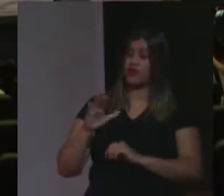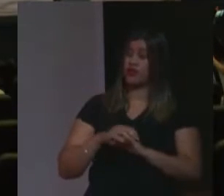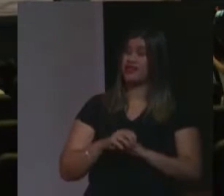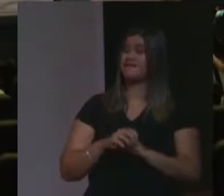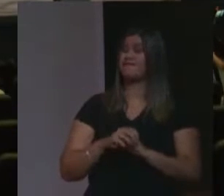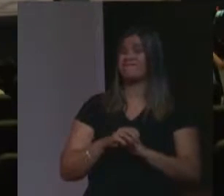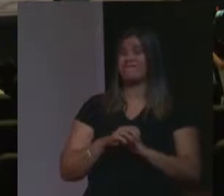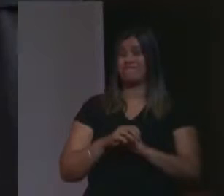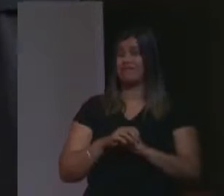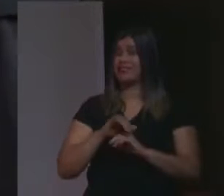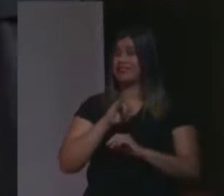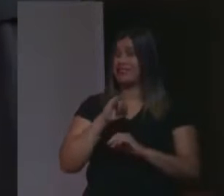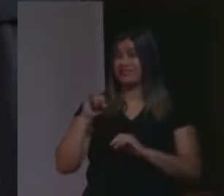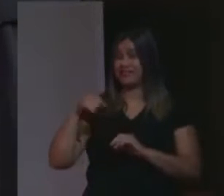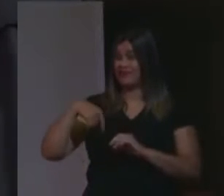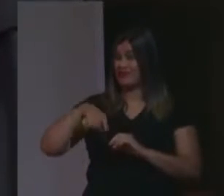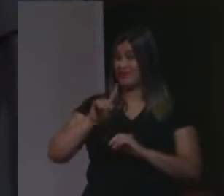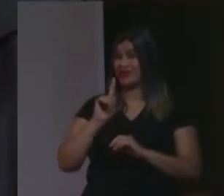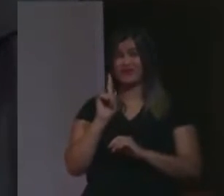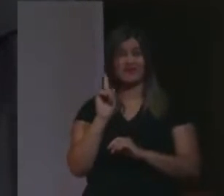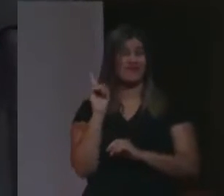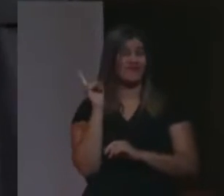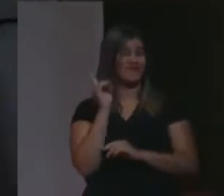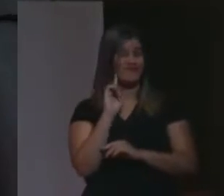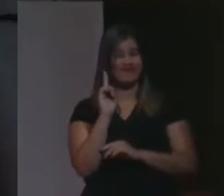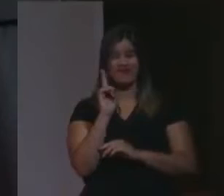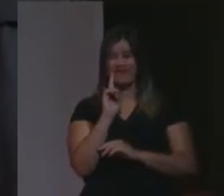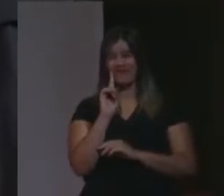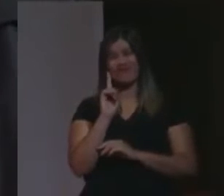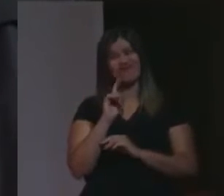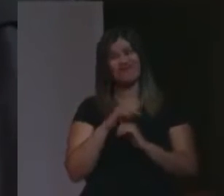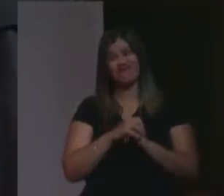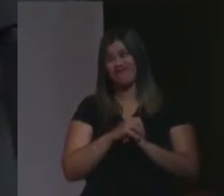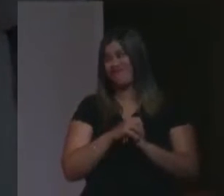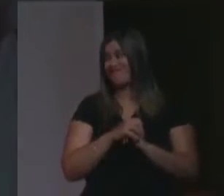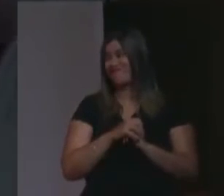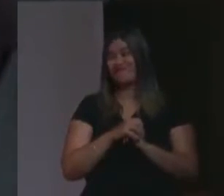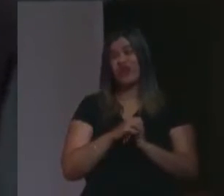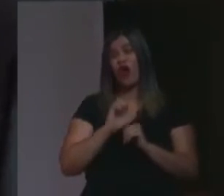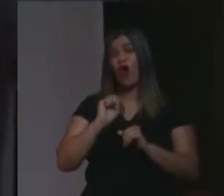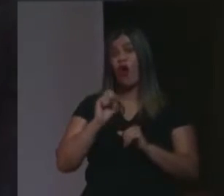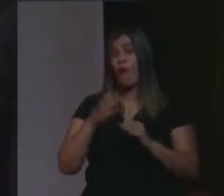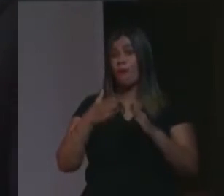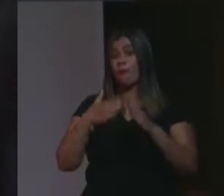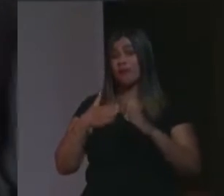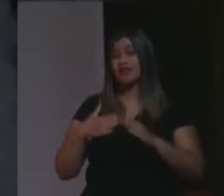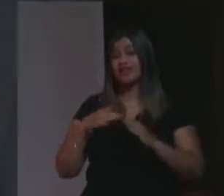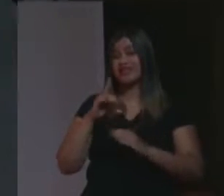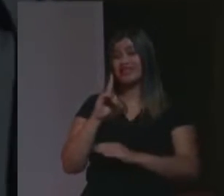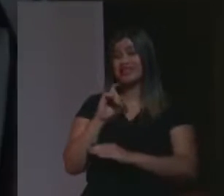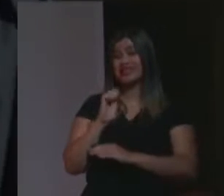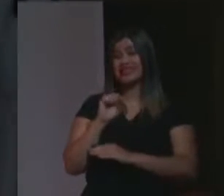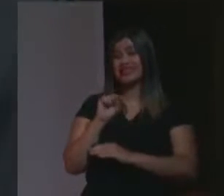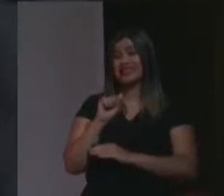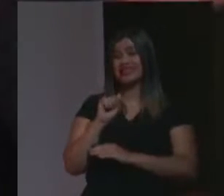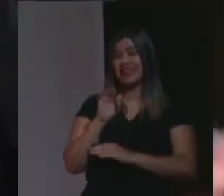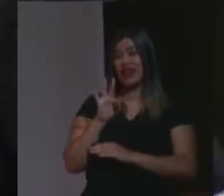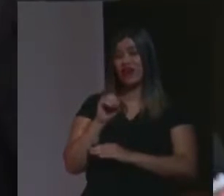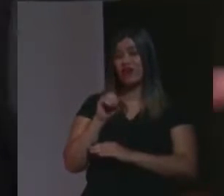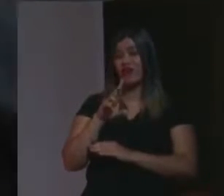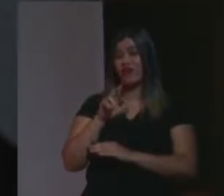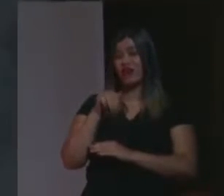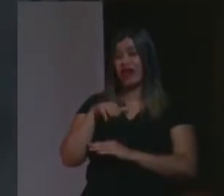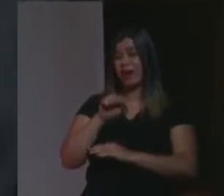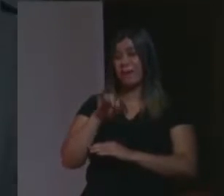fosse você, não iria. Ou pediria o desaforamento. O desaforamento é quando você pede para que o júri seja em outro